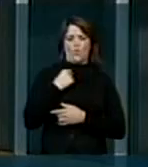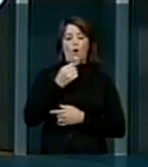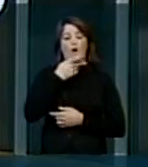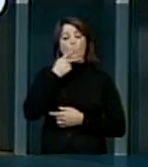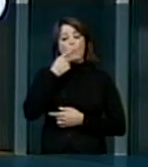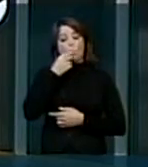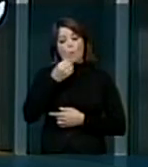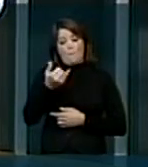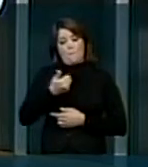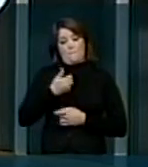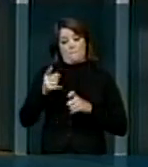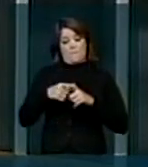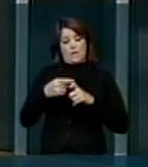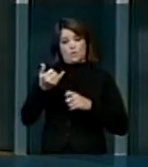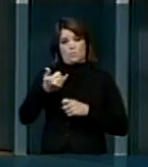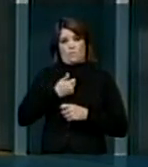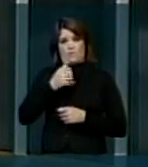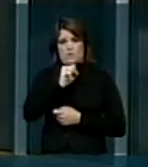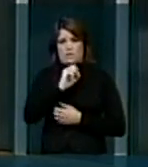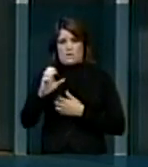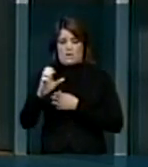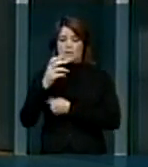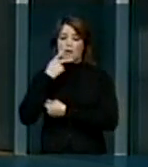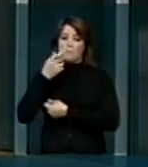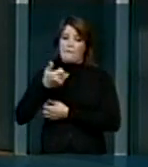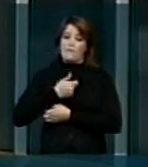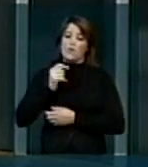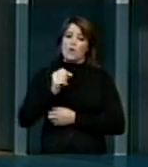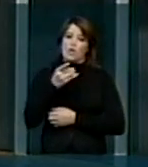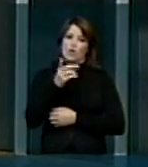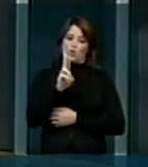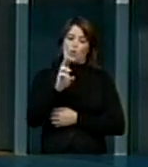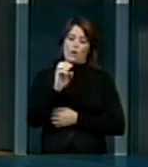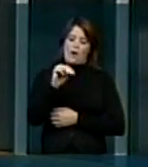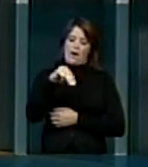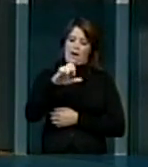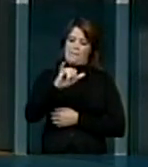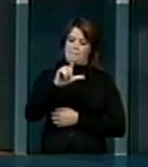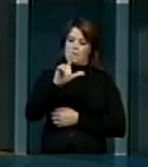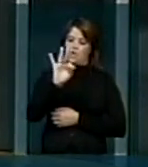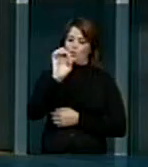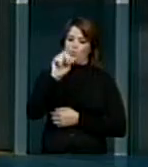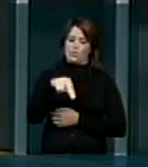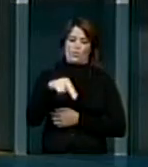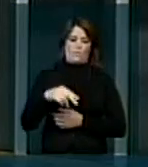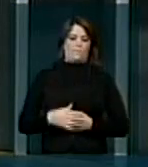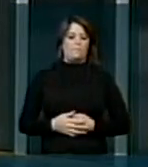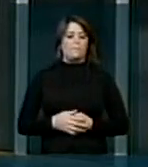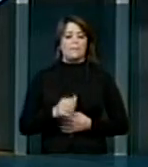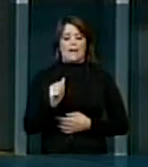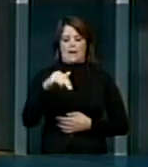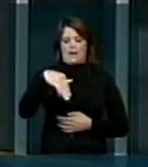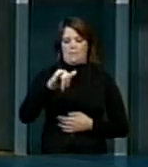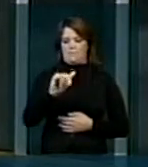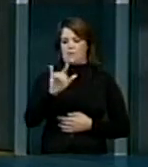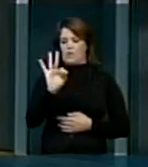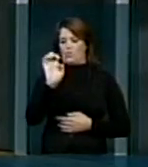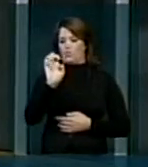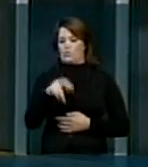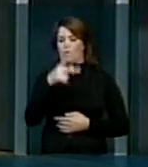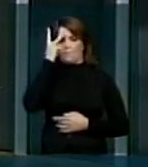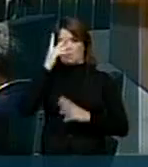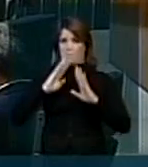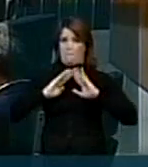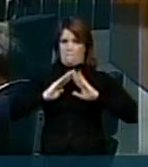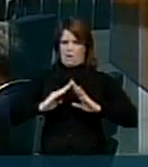doutor, o médico de Santa Catarina, doutor Hamilton Malfussi, que me faz essa